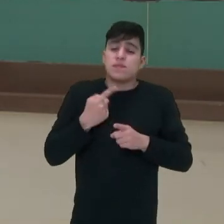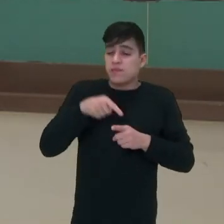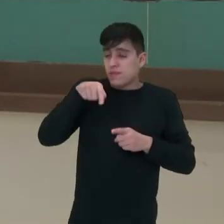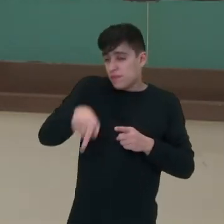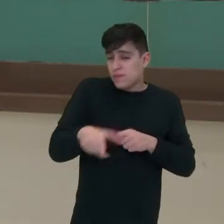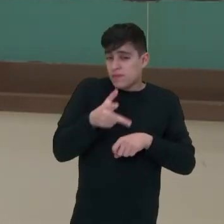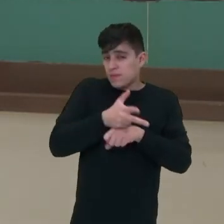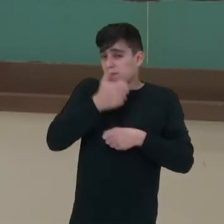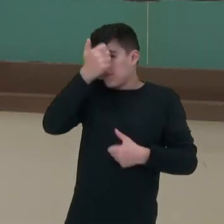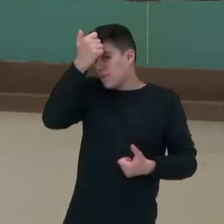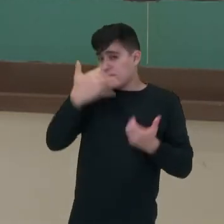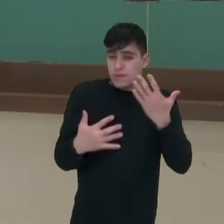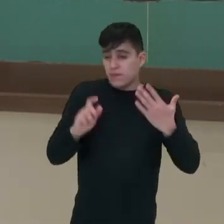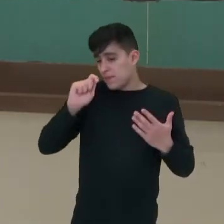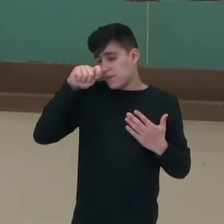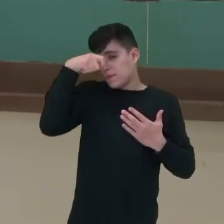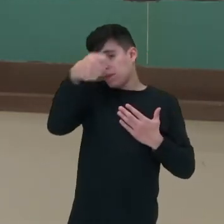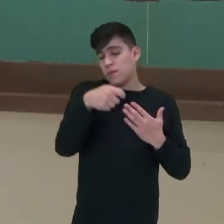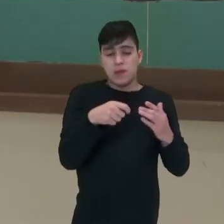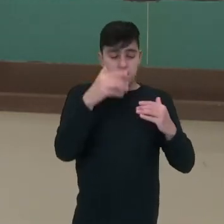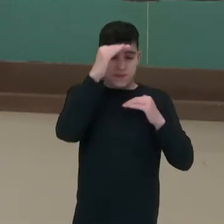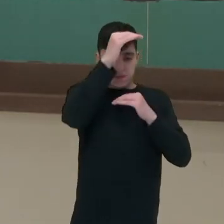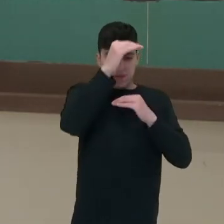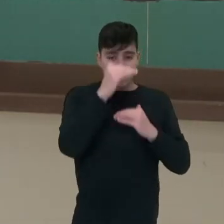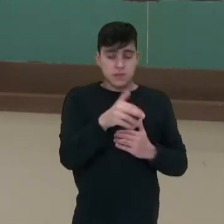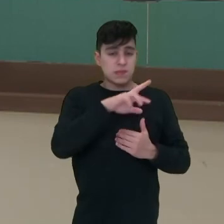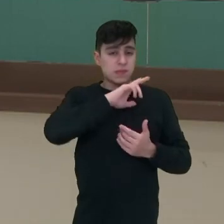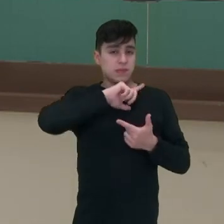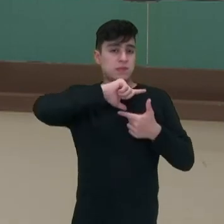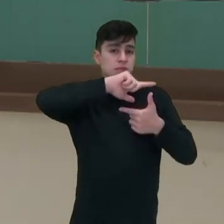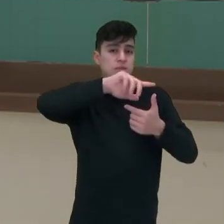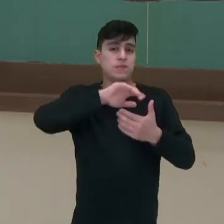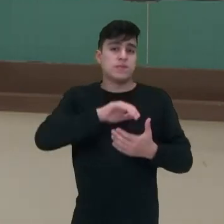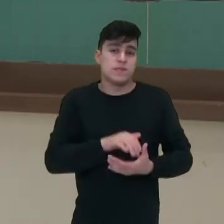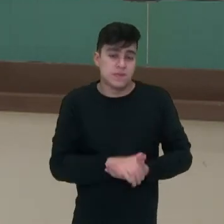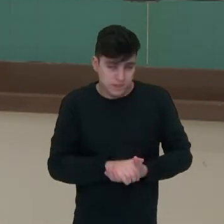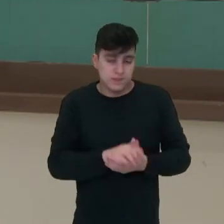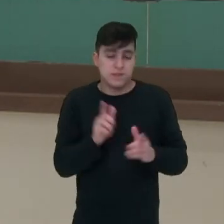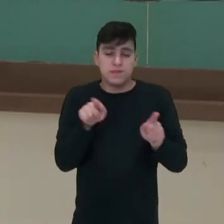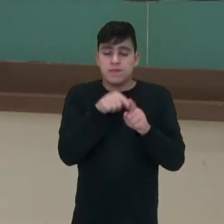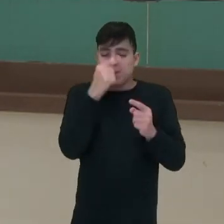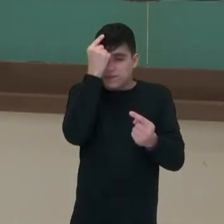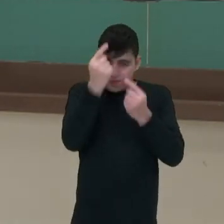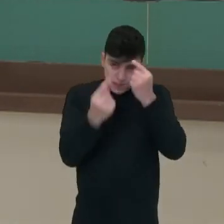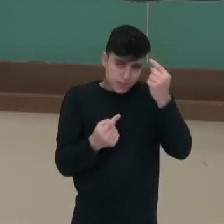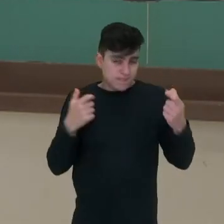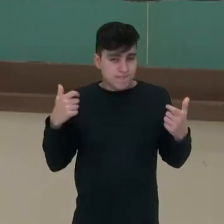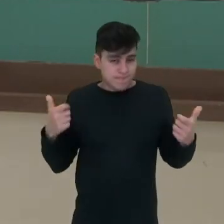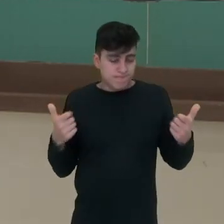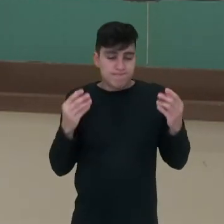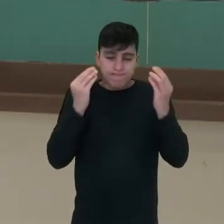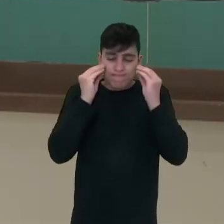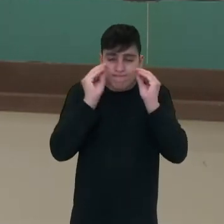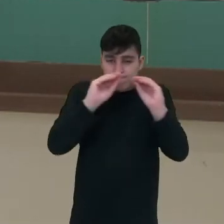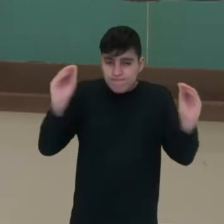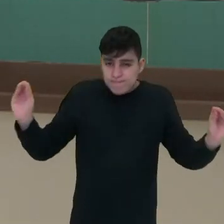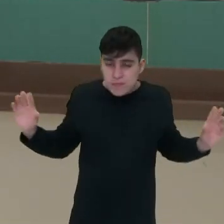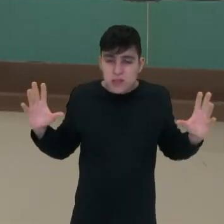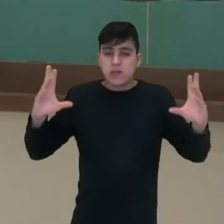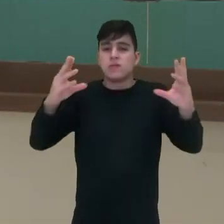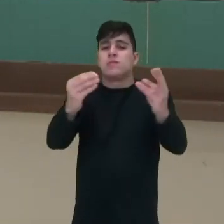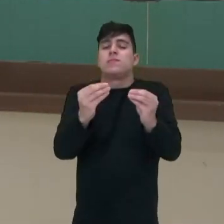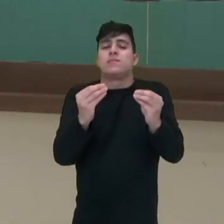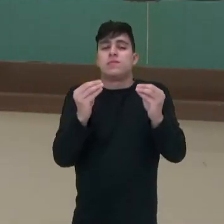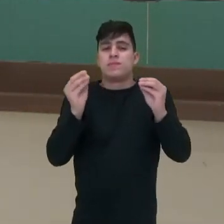nesse vídeo nós falamos sobre as partituras não convencionais e criativas, né? Um beijo grande no coração de